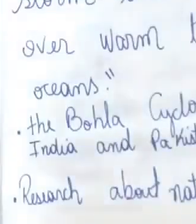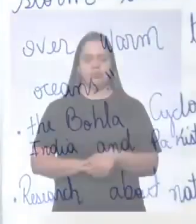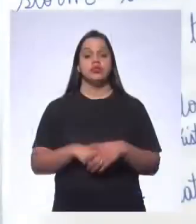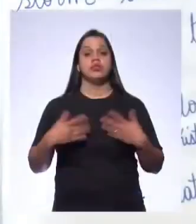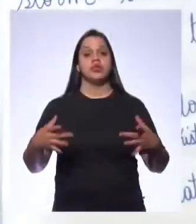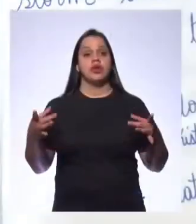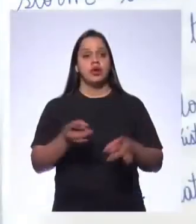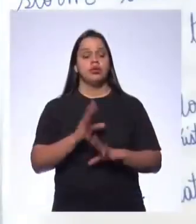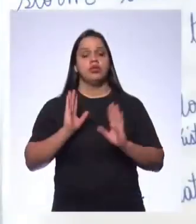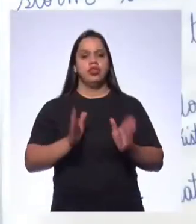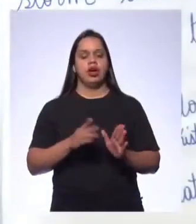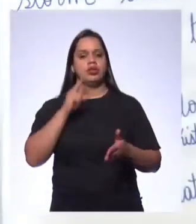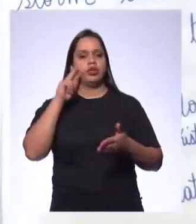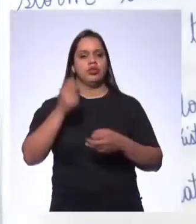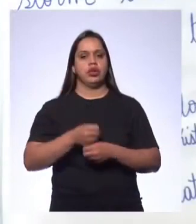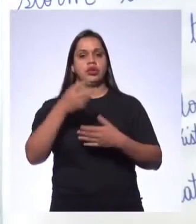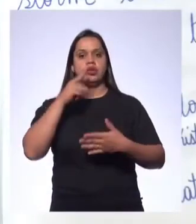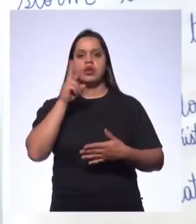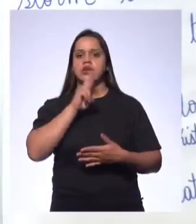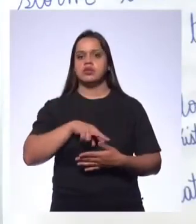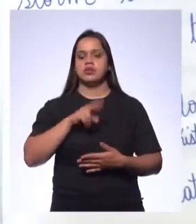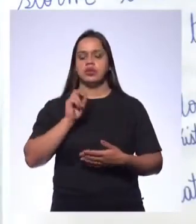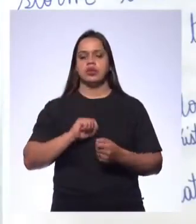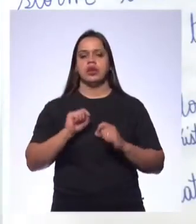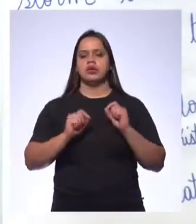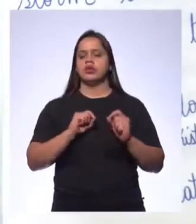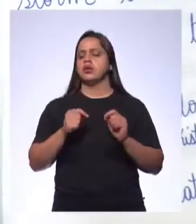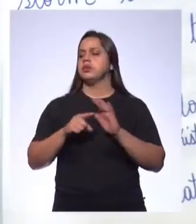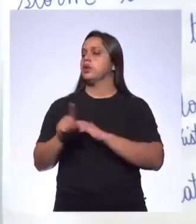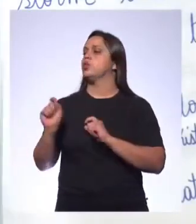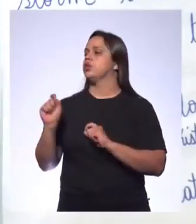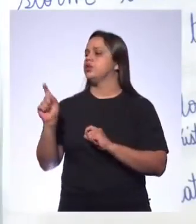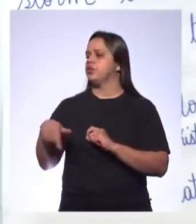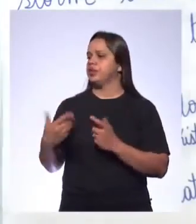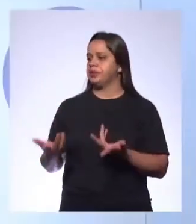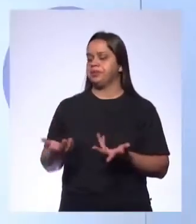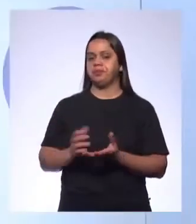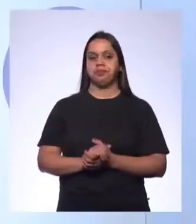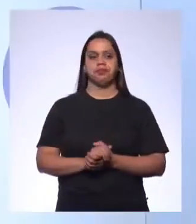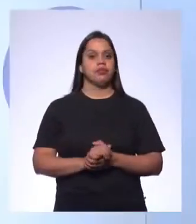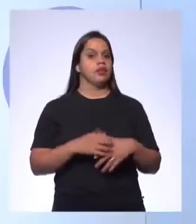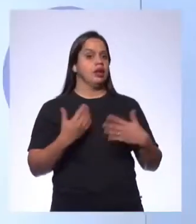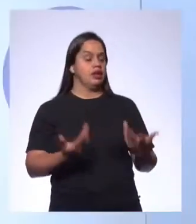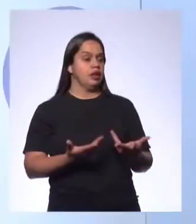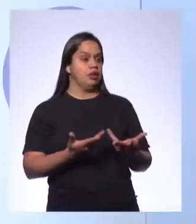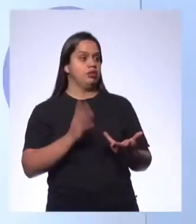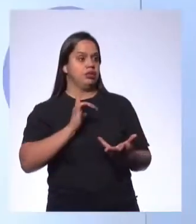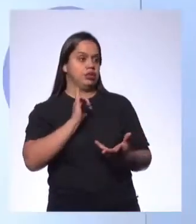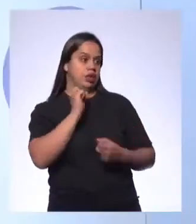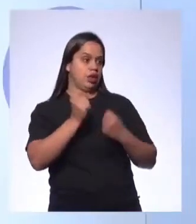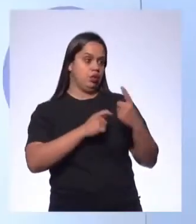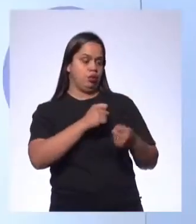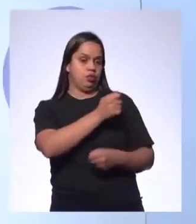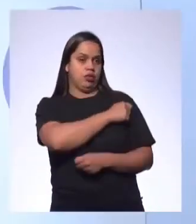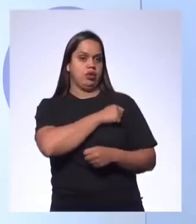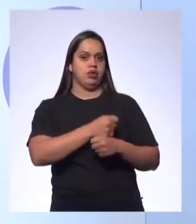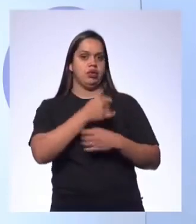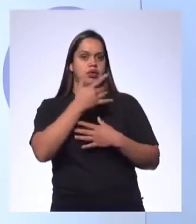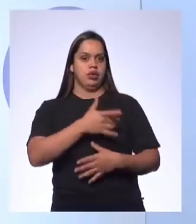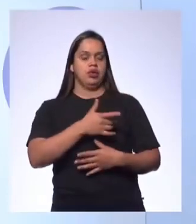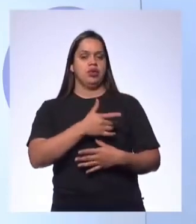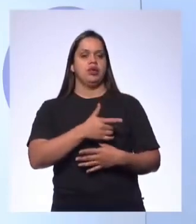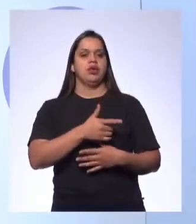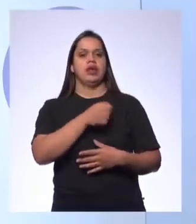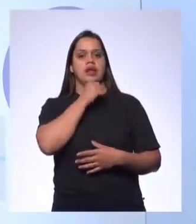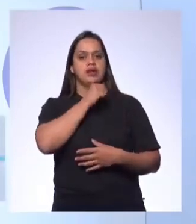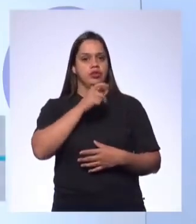Pronto. Eu estou aqui olhando o vocês responderam. O que eles responderam, Ed? Tem o pessoal ainda que está respondendo a antiga. Antônio,